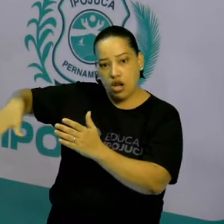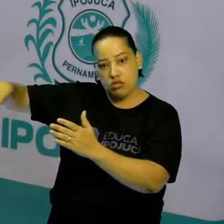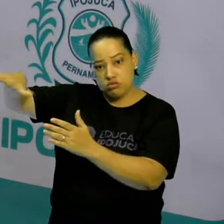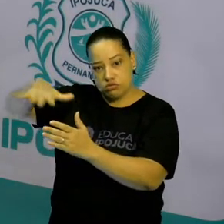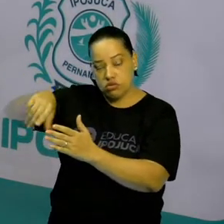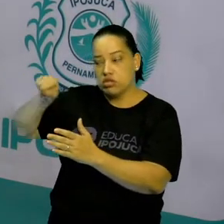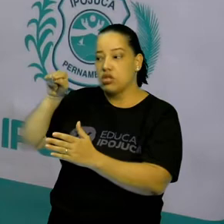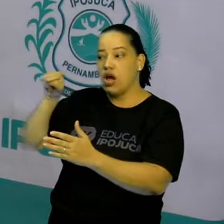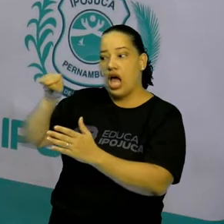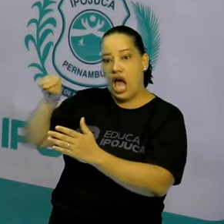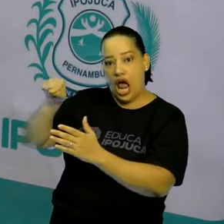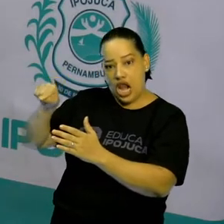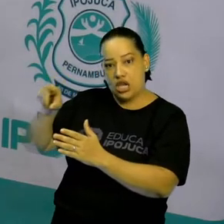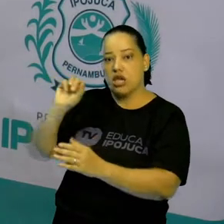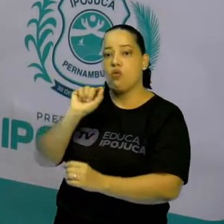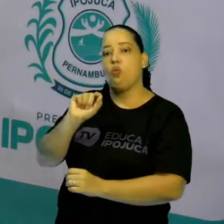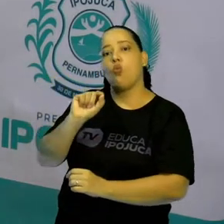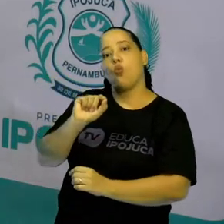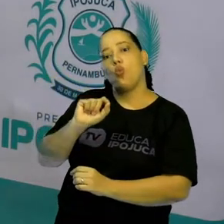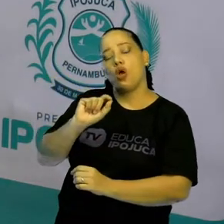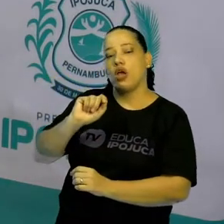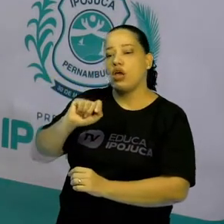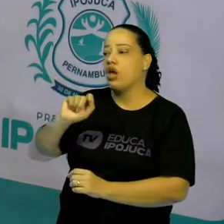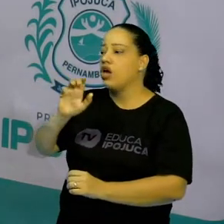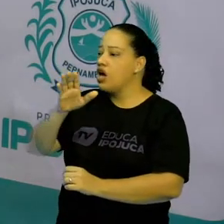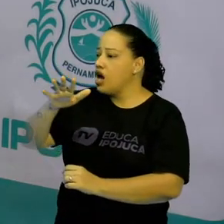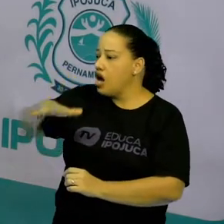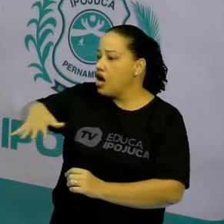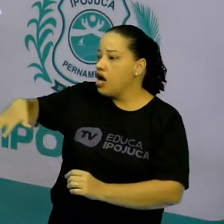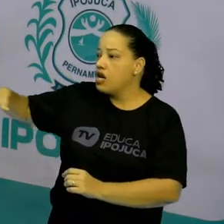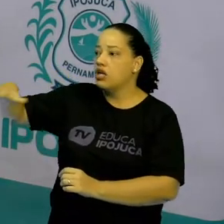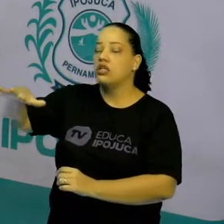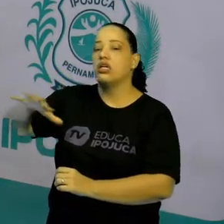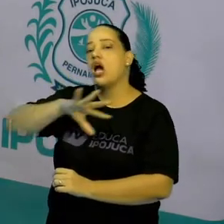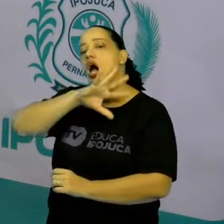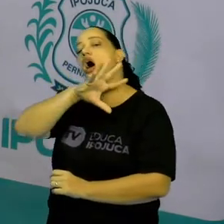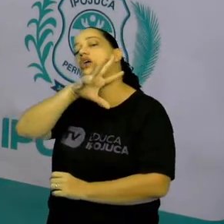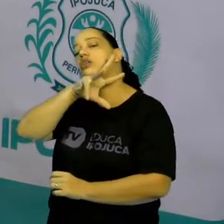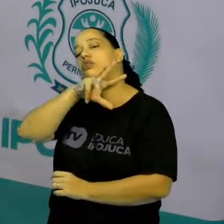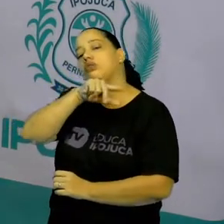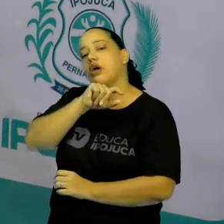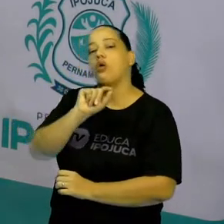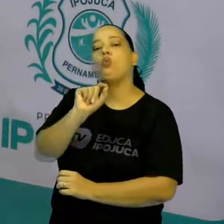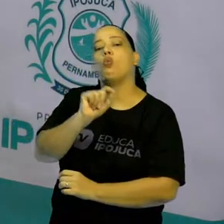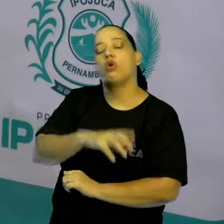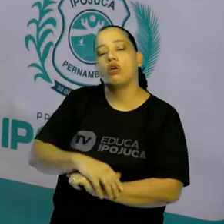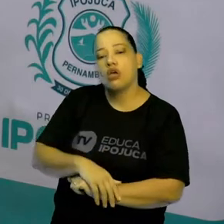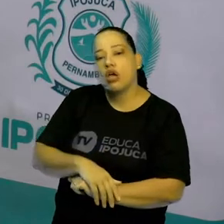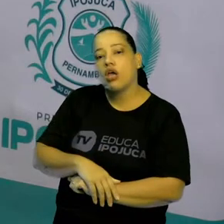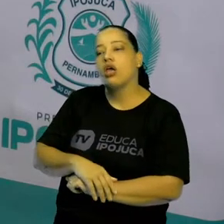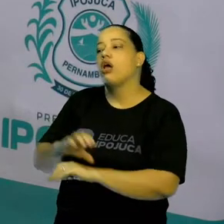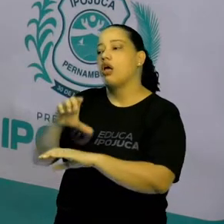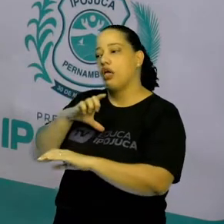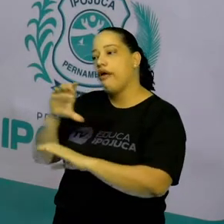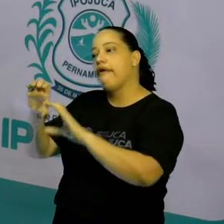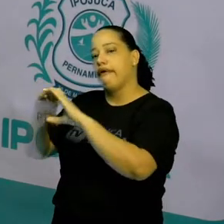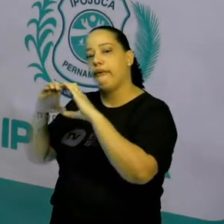eu posso dizer que aquele local, aqueles animais que estão ali, são chamados de